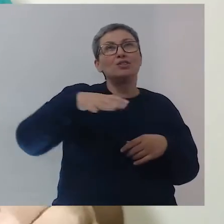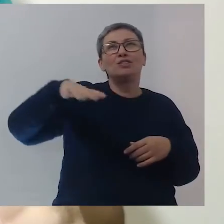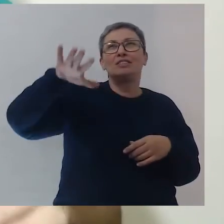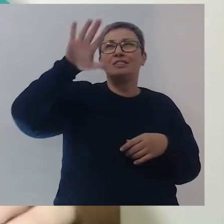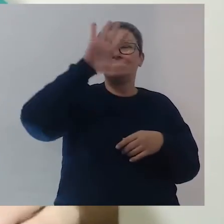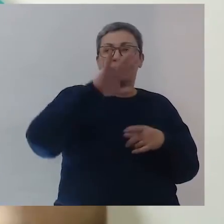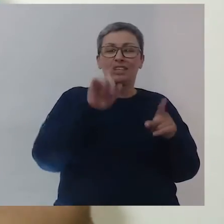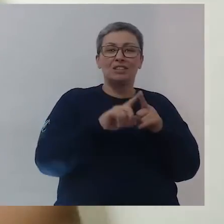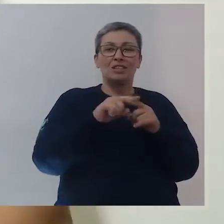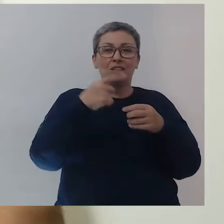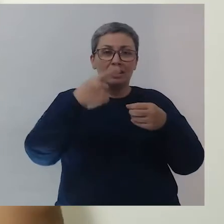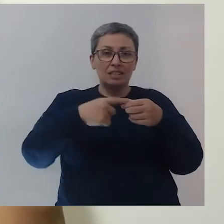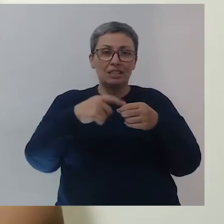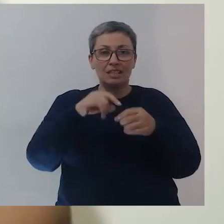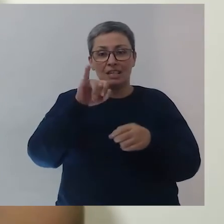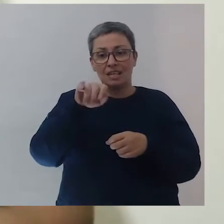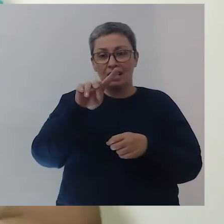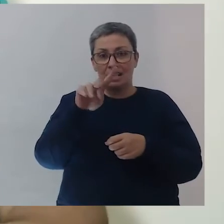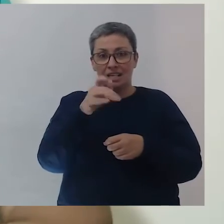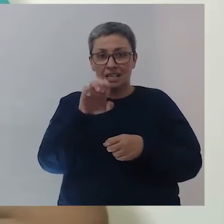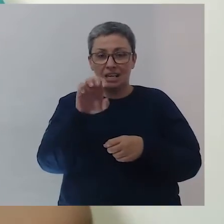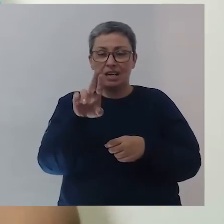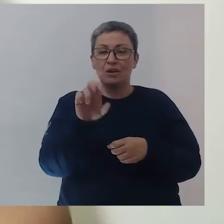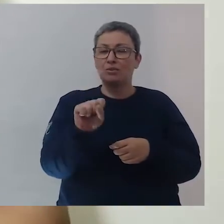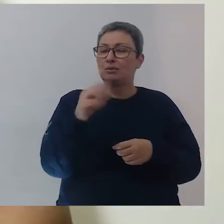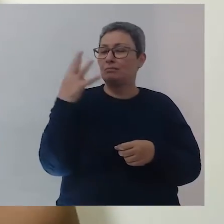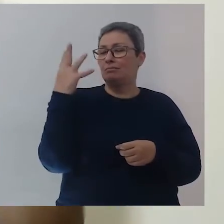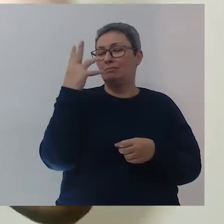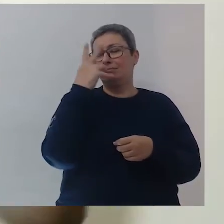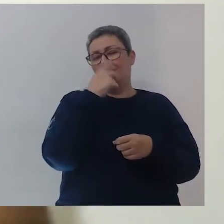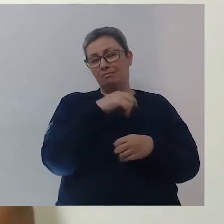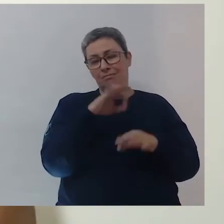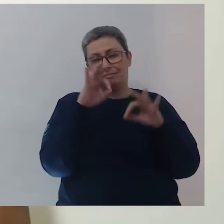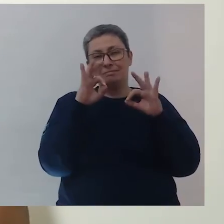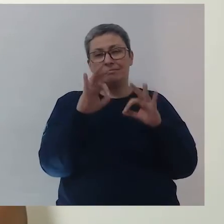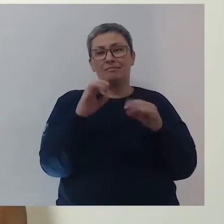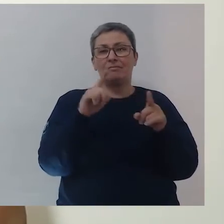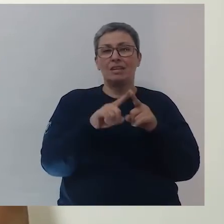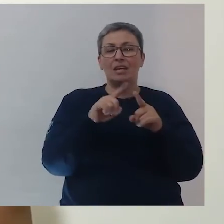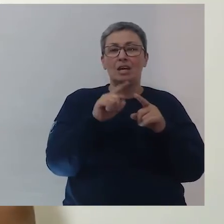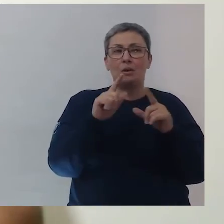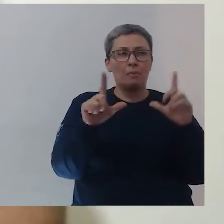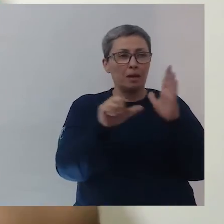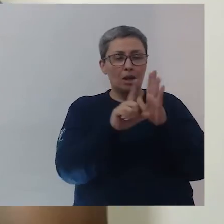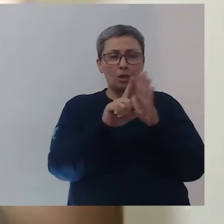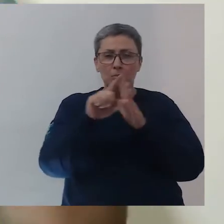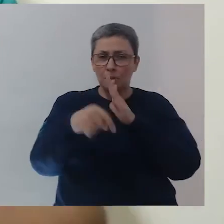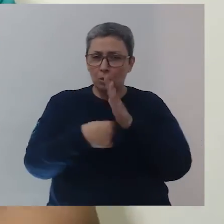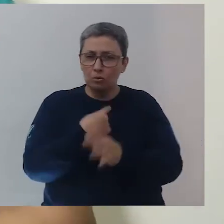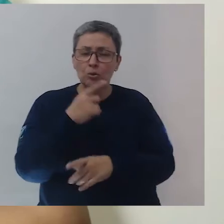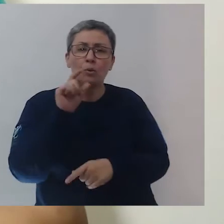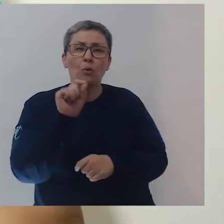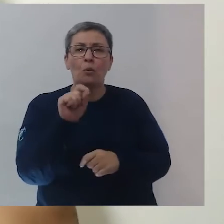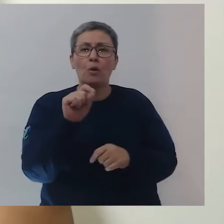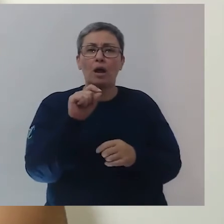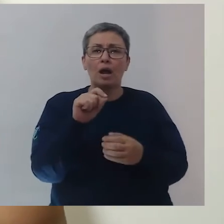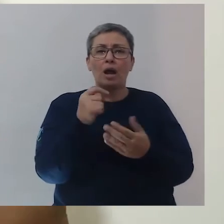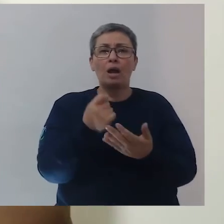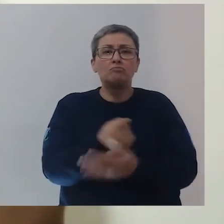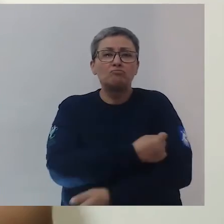E, uma vez, em uma cidade chamada Ilhéus, na Bahia. Muito linda, por sinal. Uma adnente de loja me perguntou sobre a minha